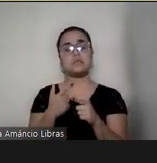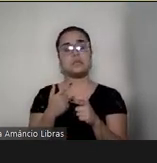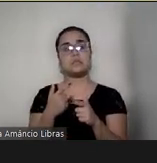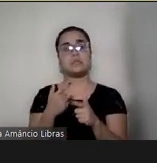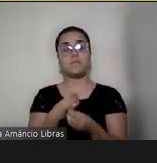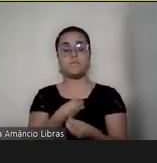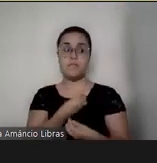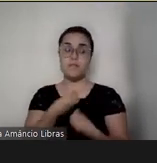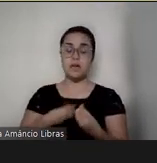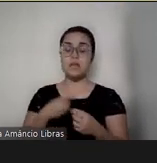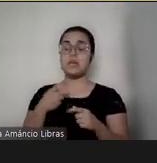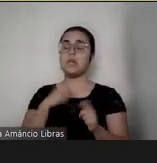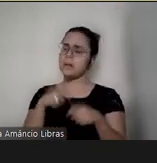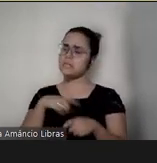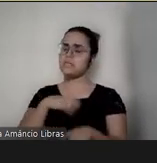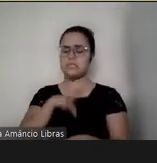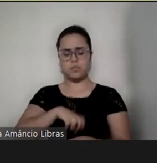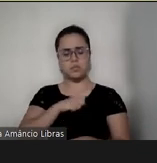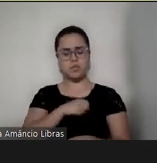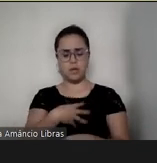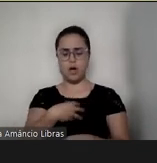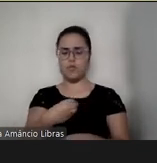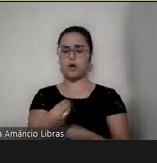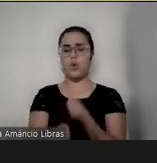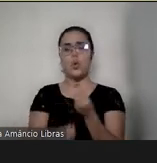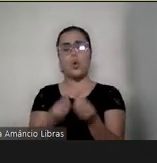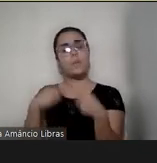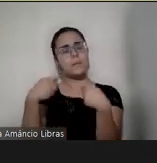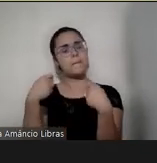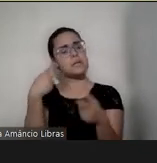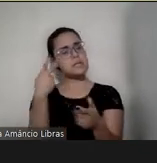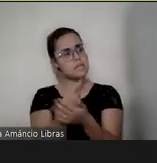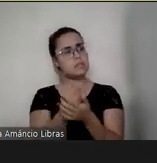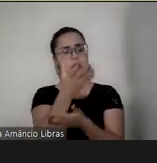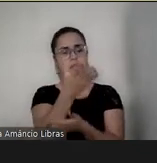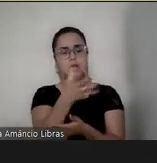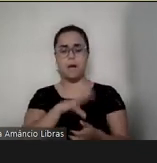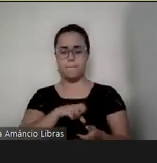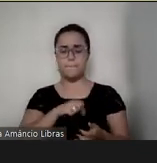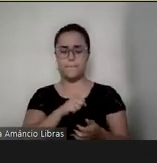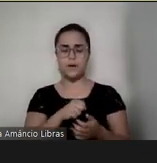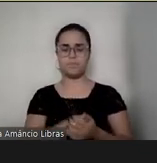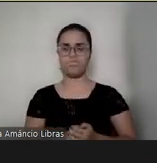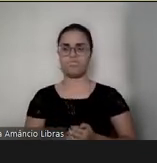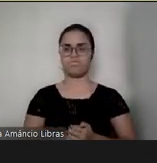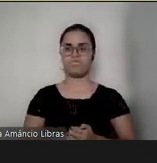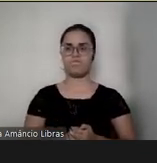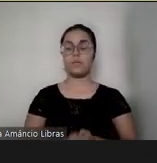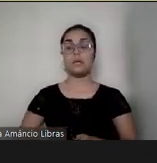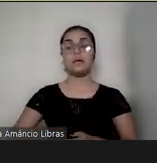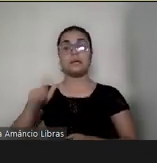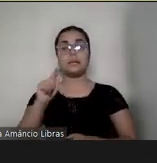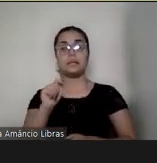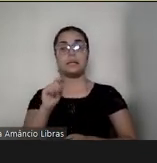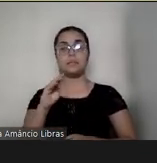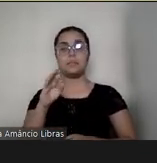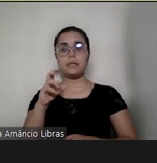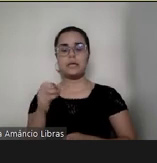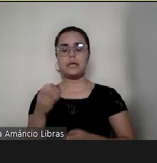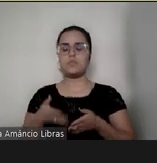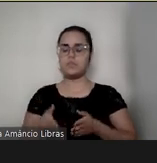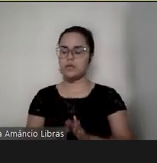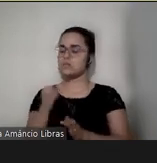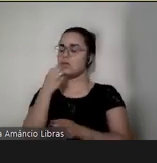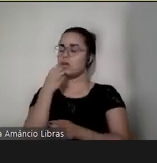de, de amar os nossos filhos da forma como eles são. E o Gabriel nasceu muito bem, tava tudo muito